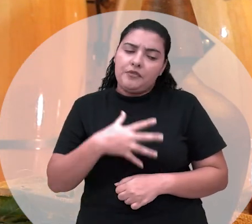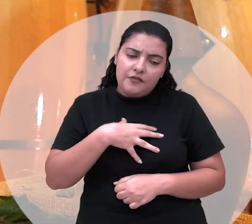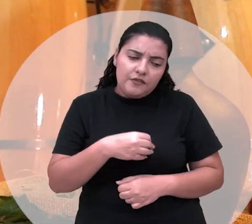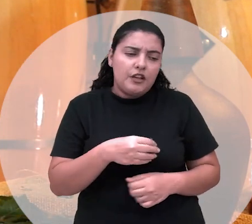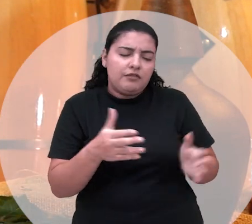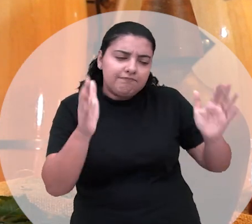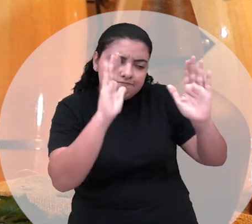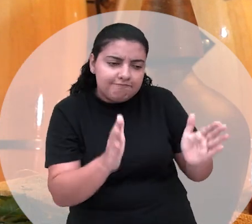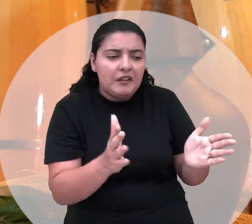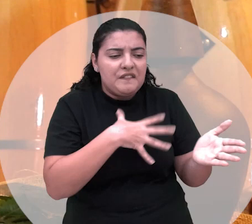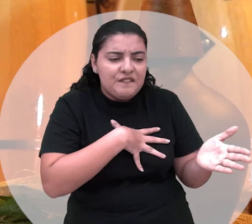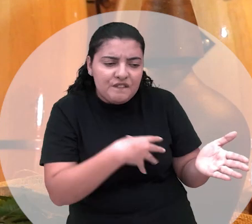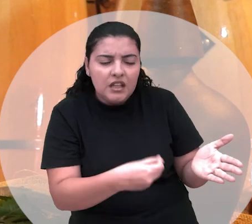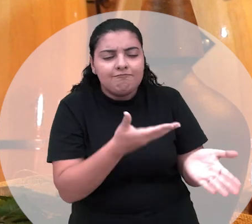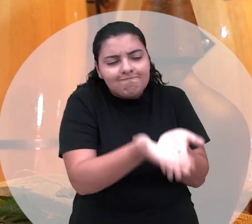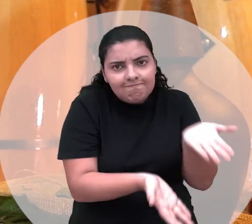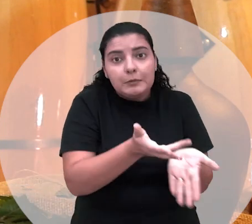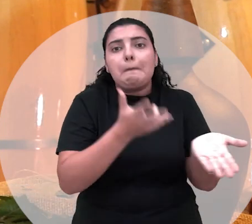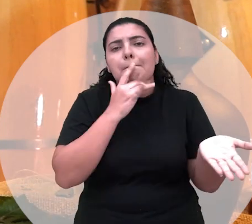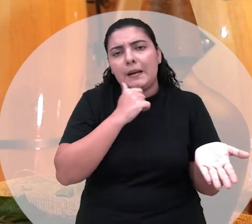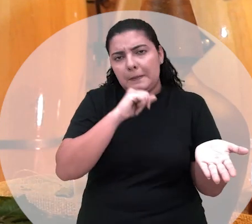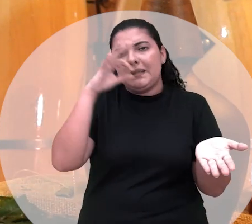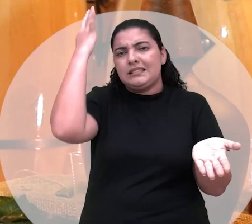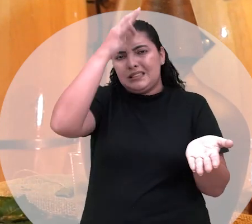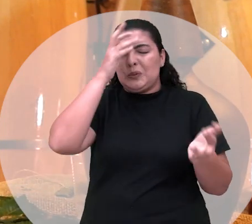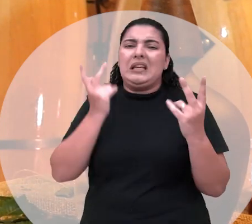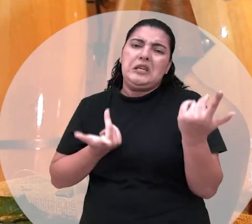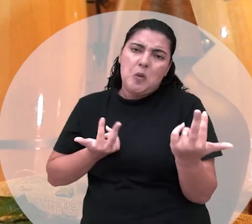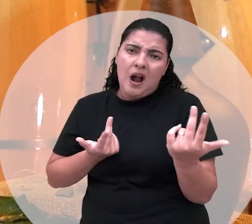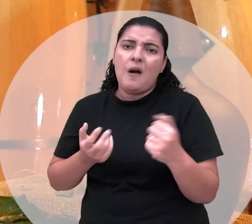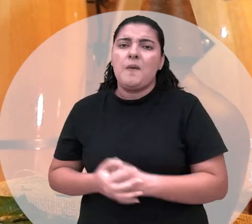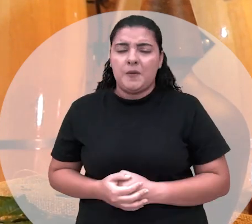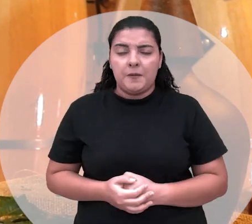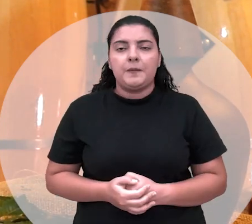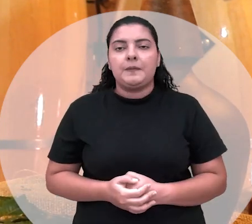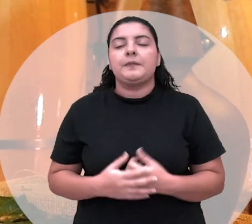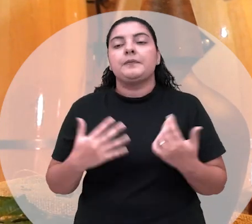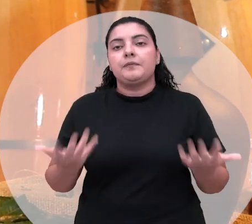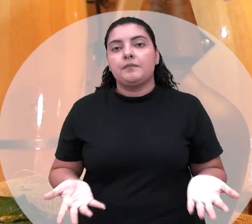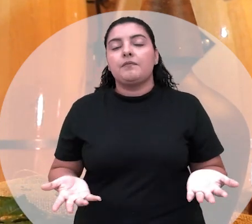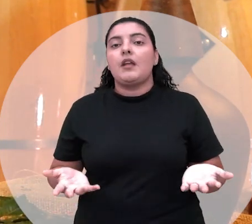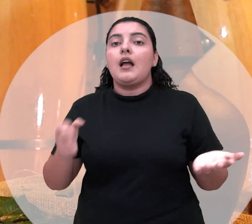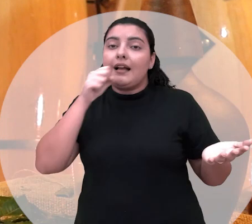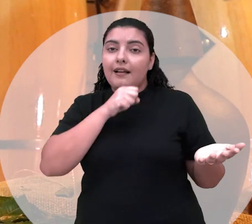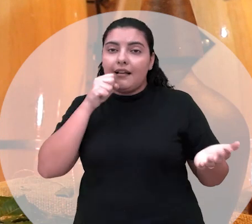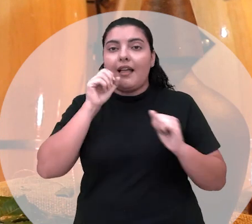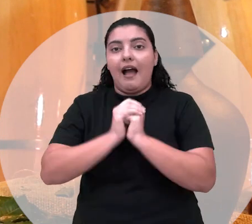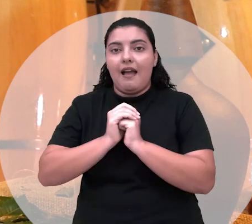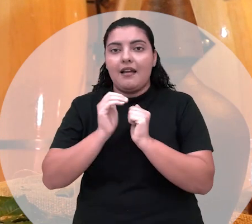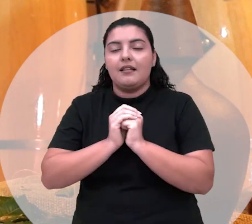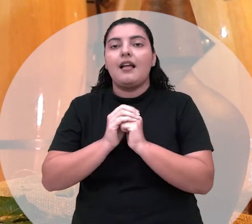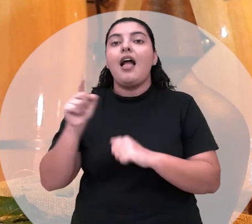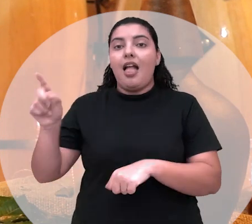lapidar o filho dela mesma coisa a gente que é pai e mãe de santo e vou cantar aqui uma reza